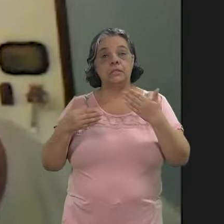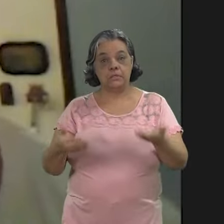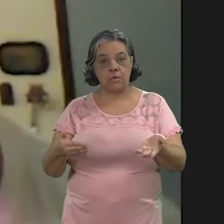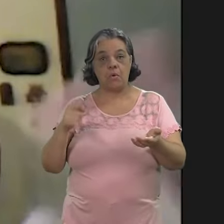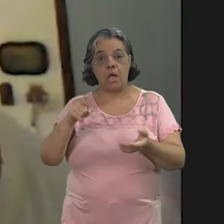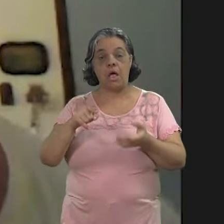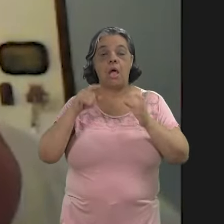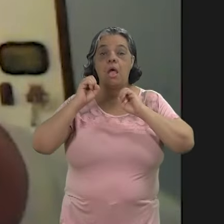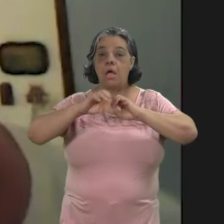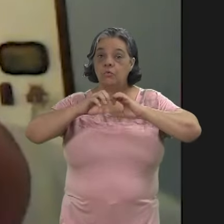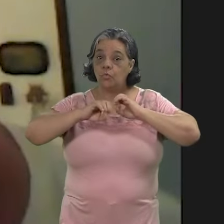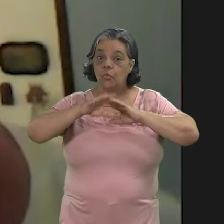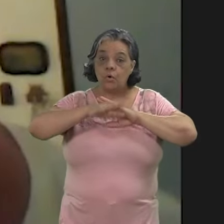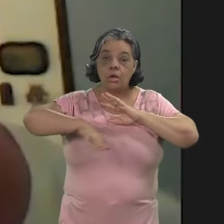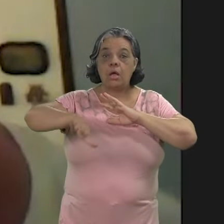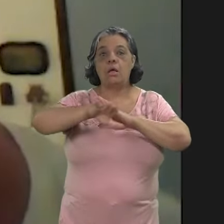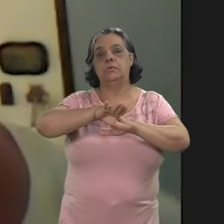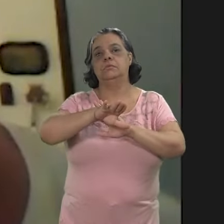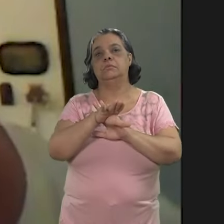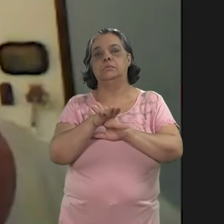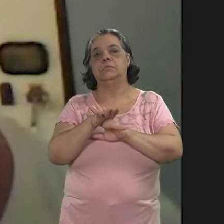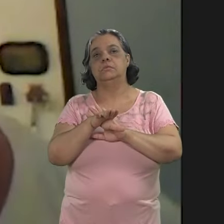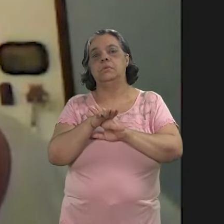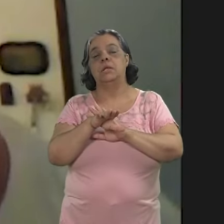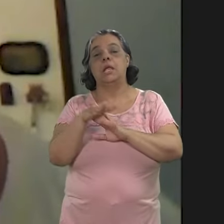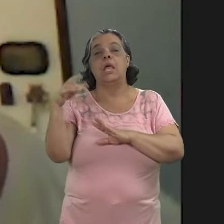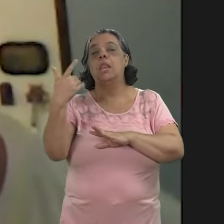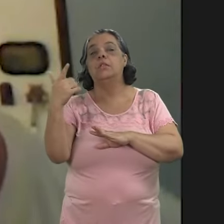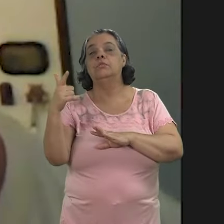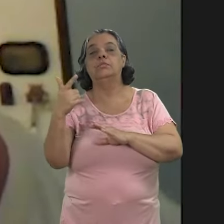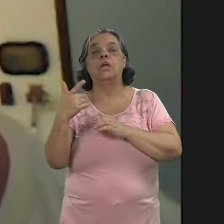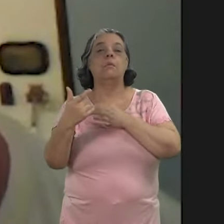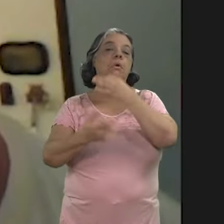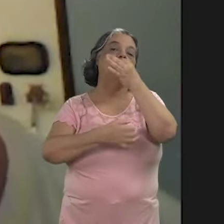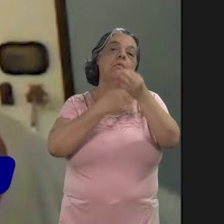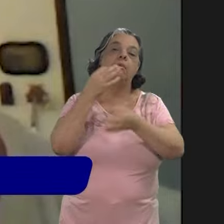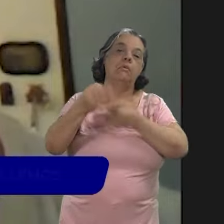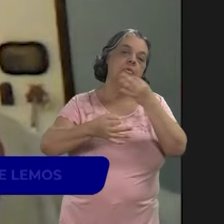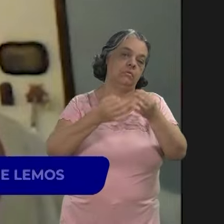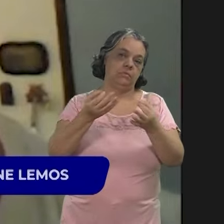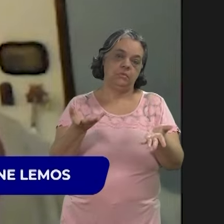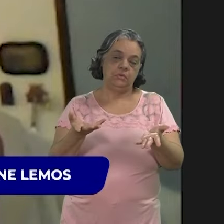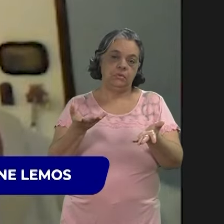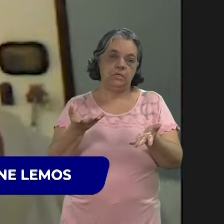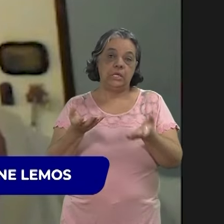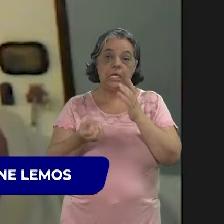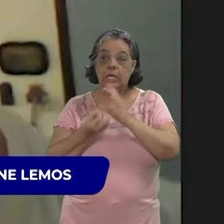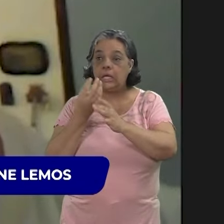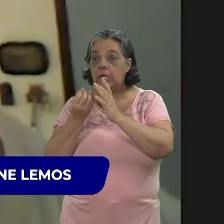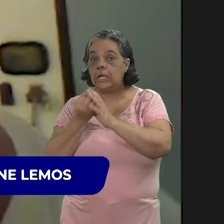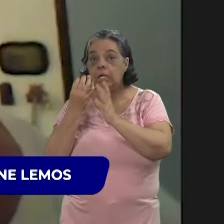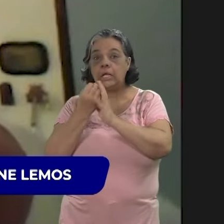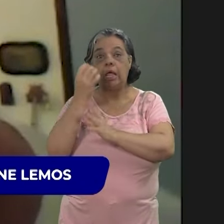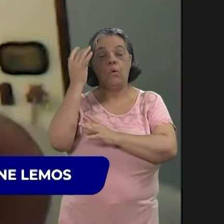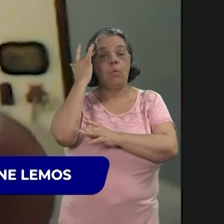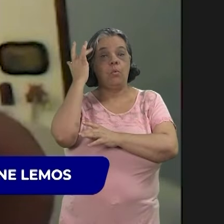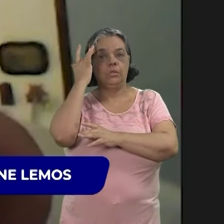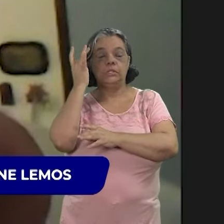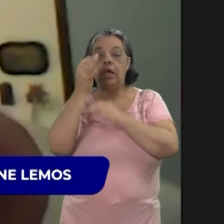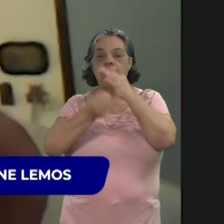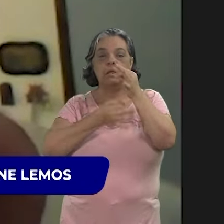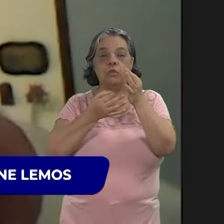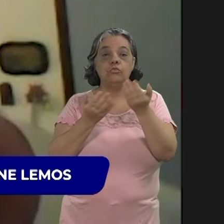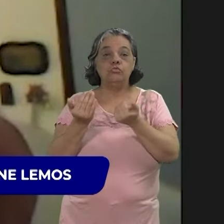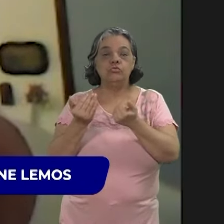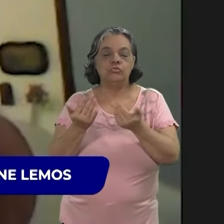Então, a educação, de um modo geral, não está mais proporcionando esses filtros que criam a consciência crítica